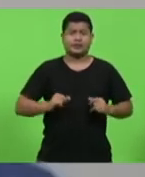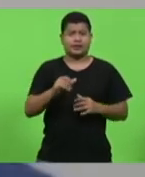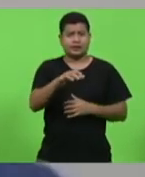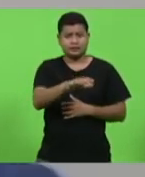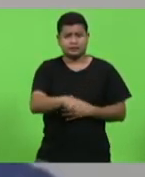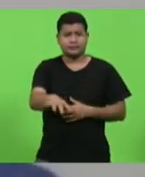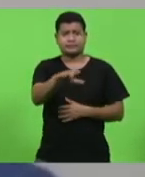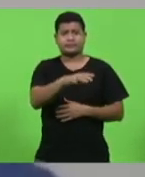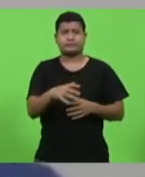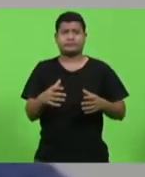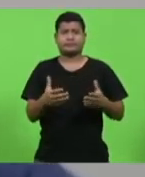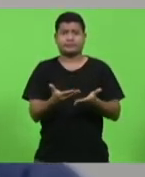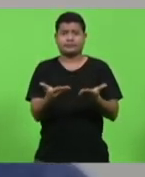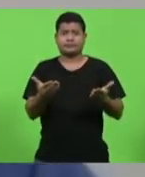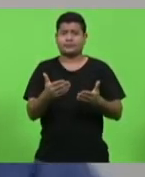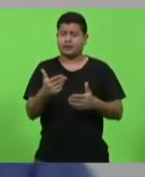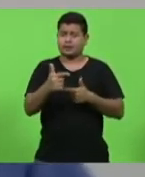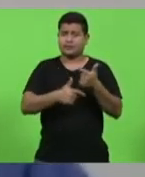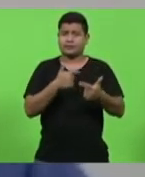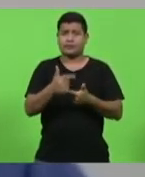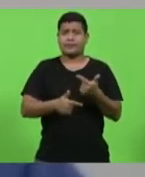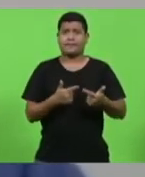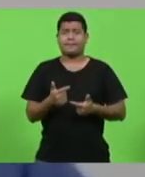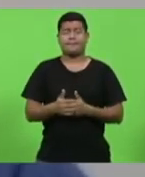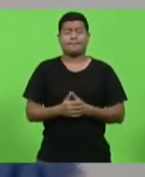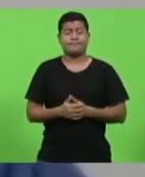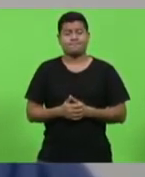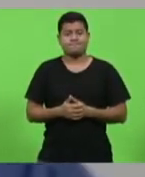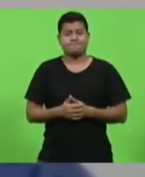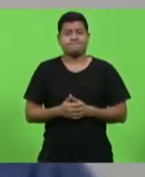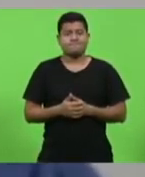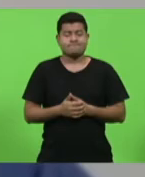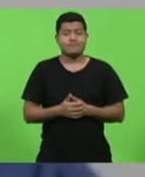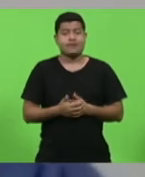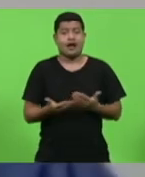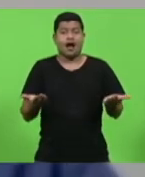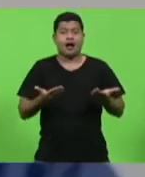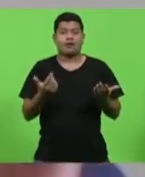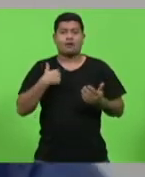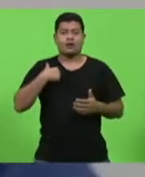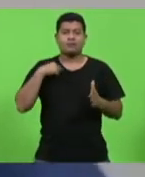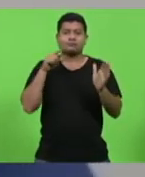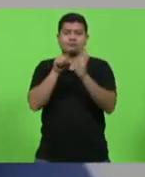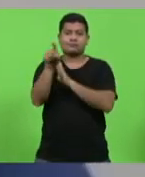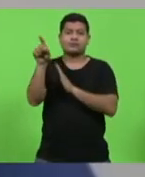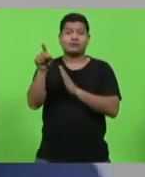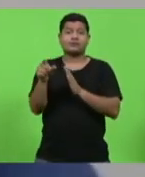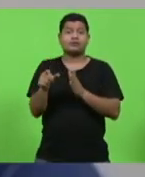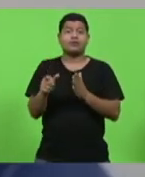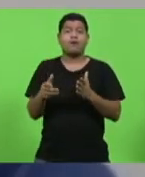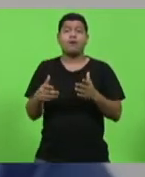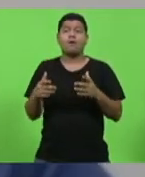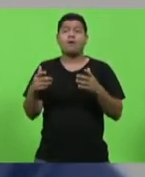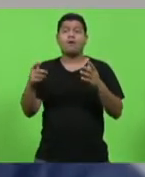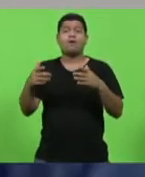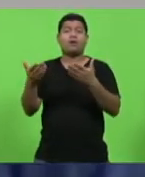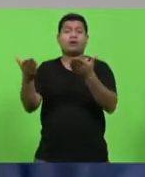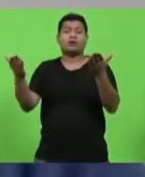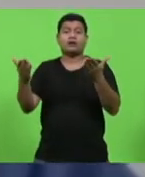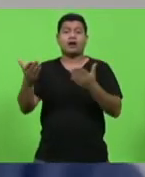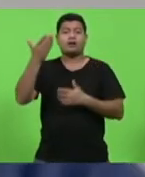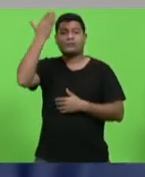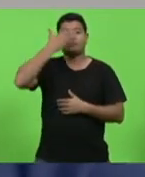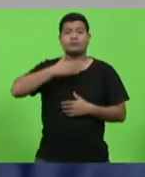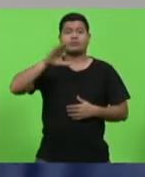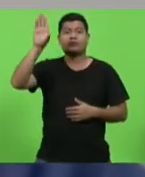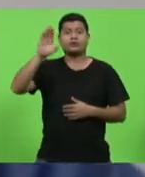do nosso país. E aí vem a grande pergunta, onde foi parar a promessa dos